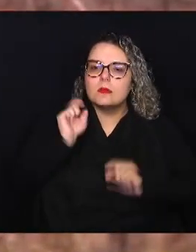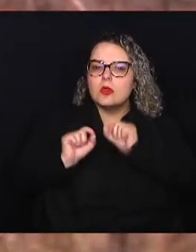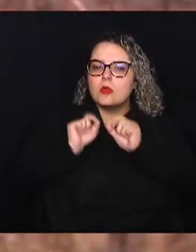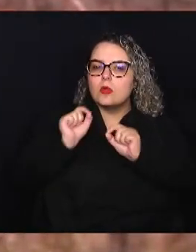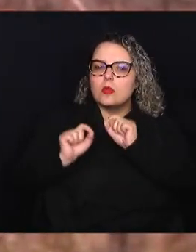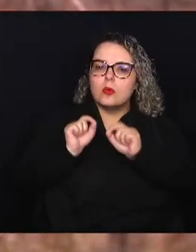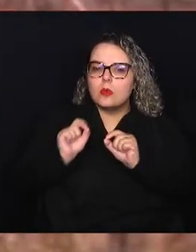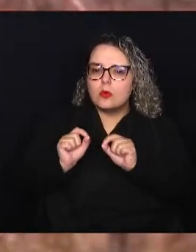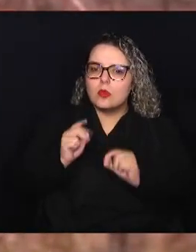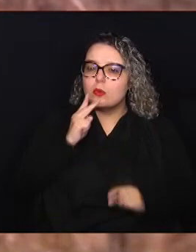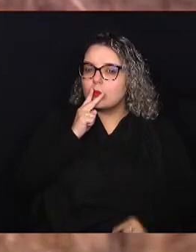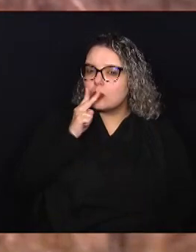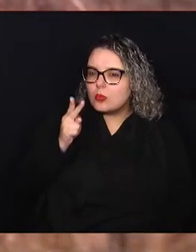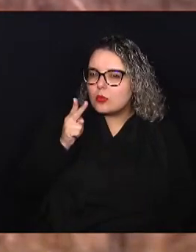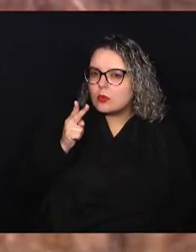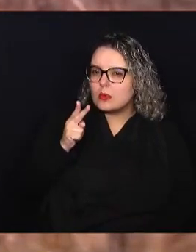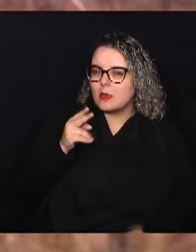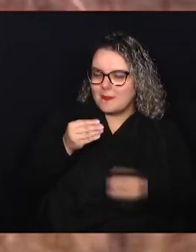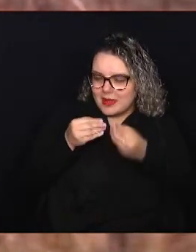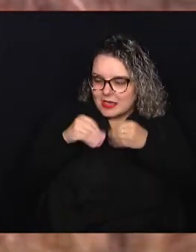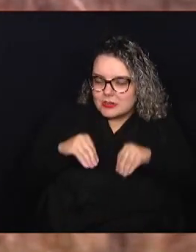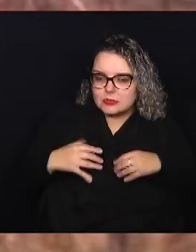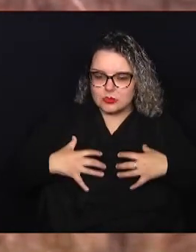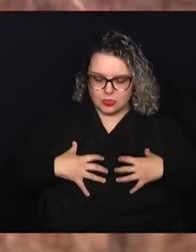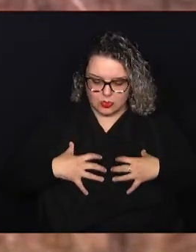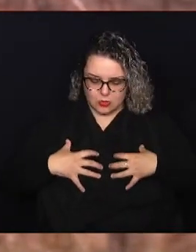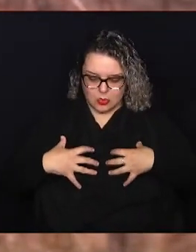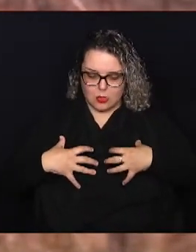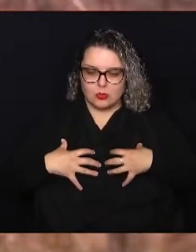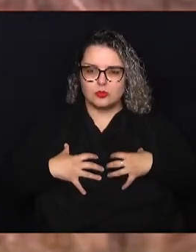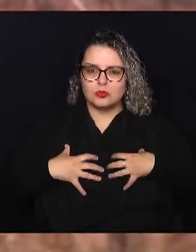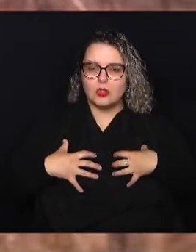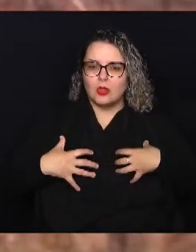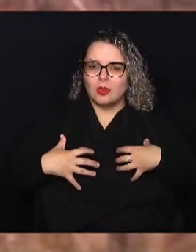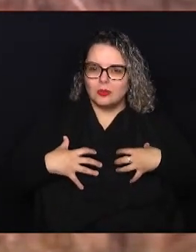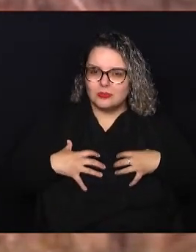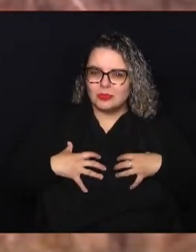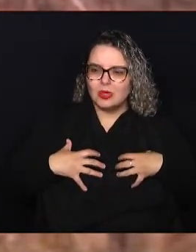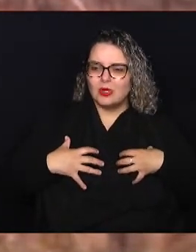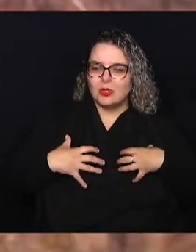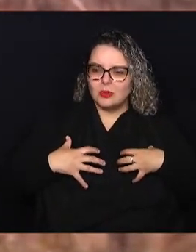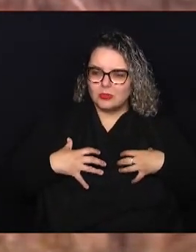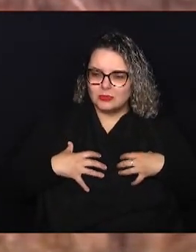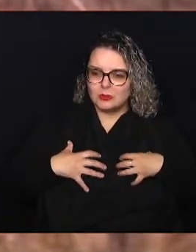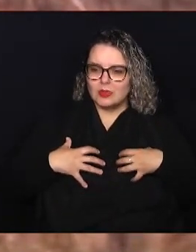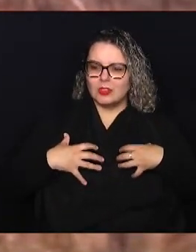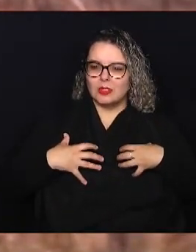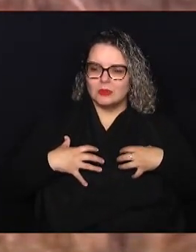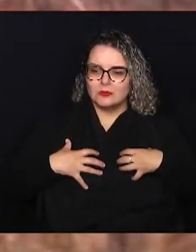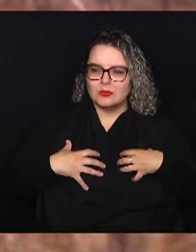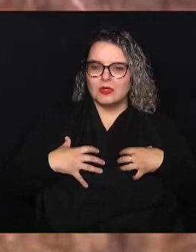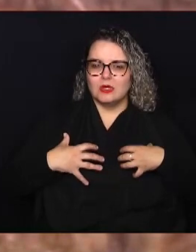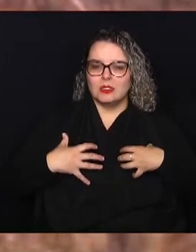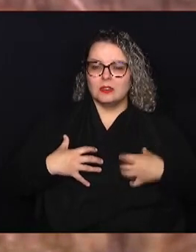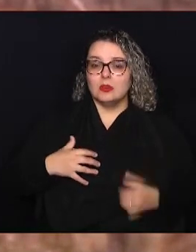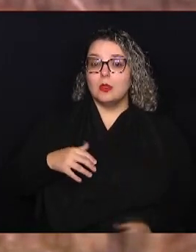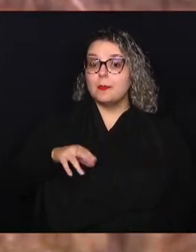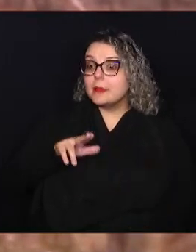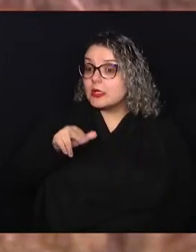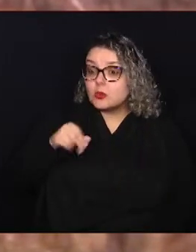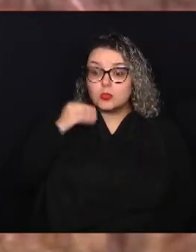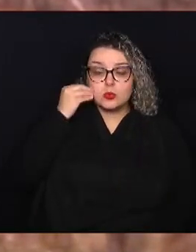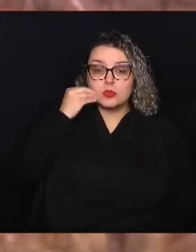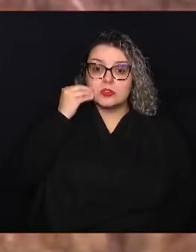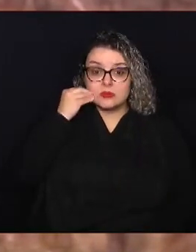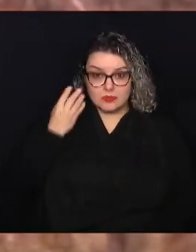cigarro, o que o tabagismo faz com o seu pulmão, é muito mais fácil esse processo de conscientização para a pessoa nunca experimentar,